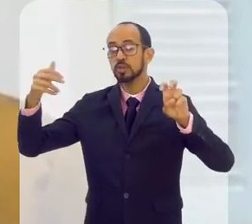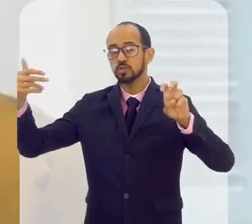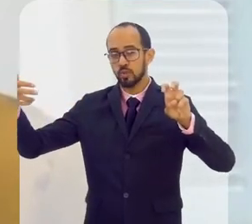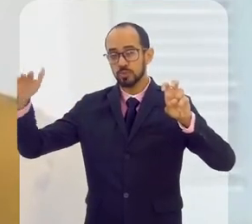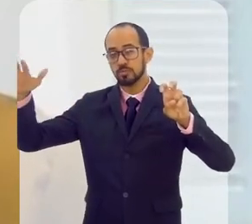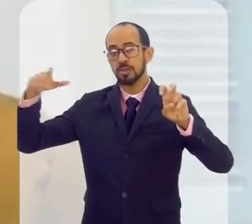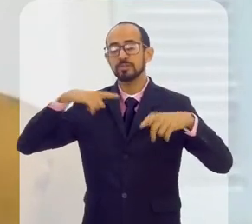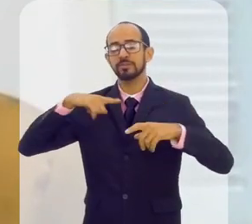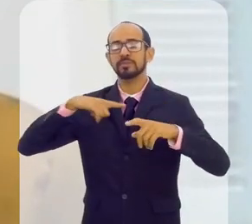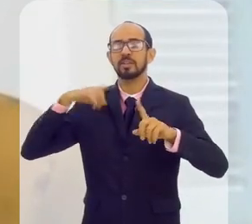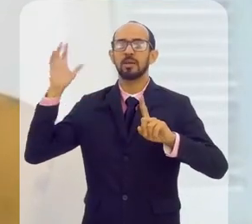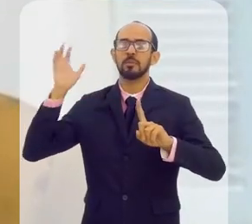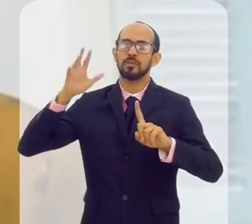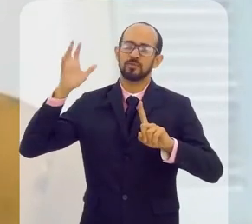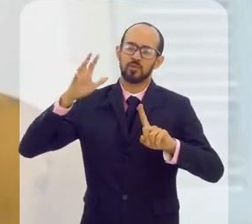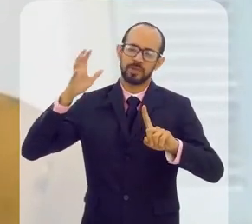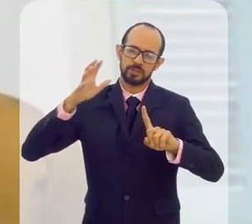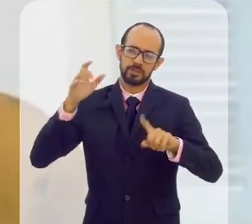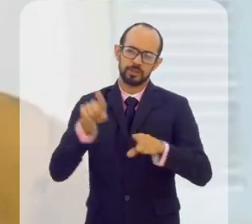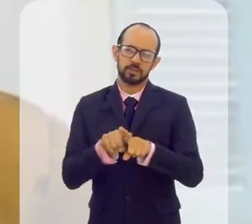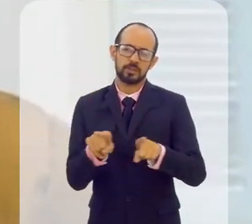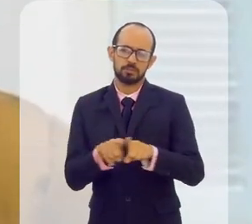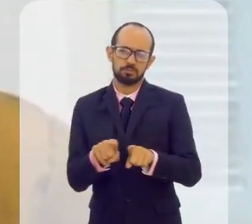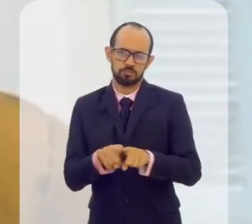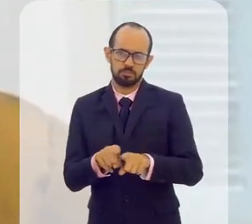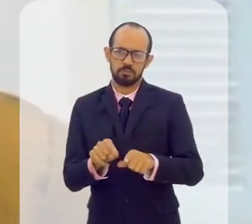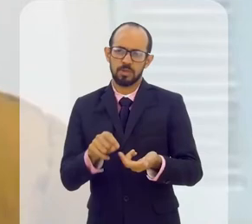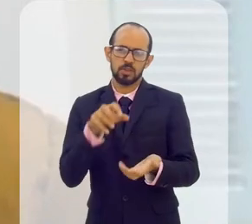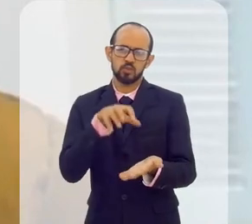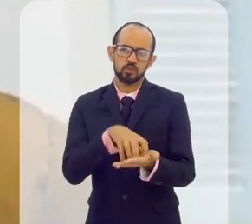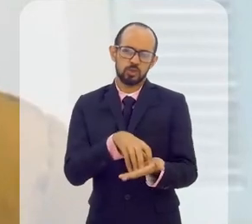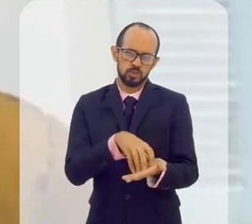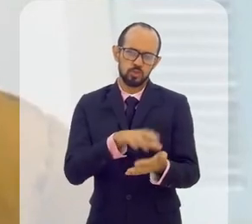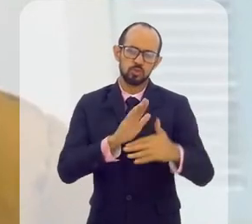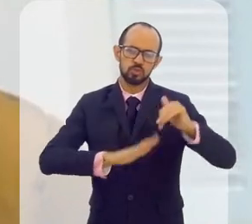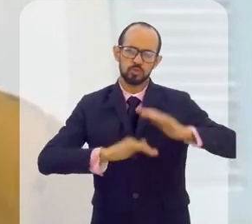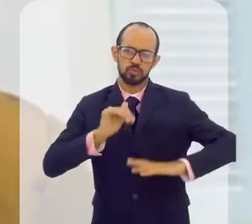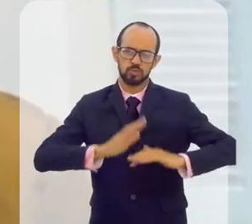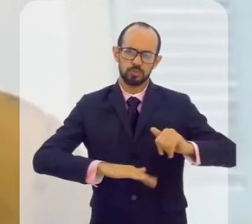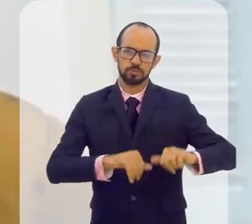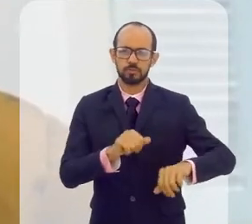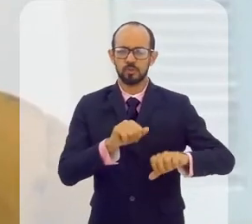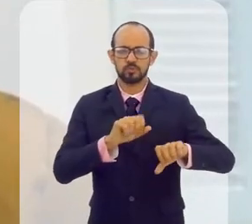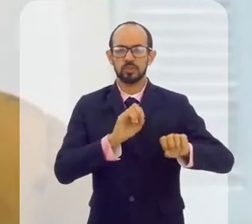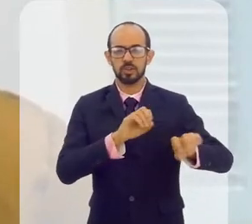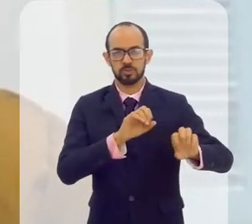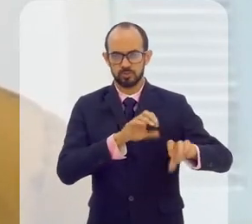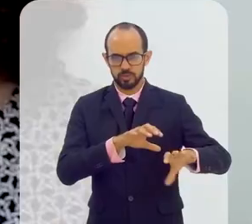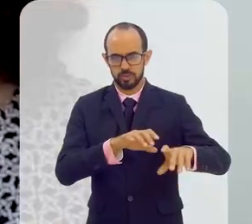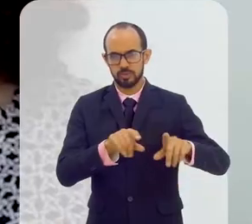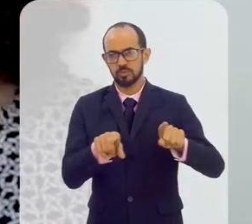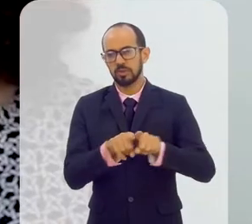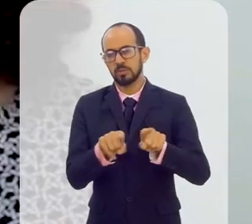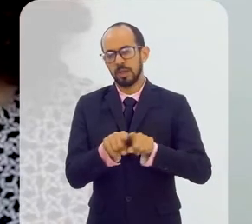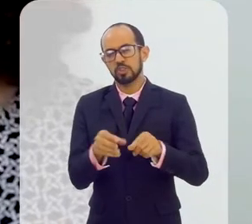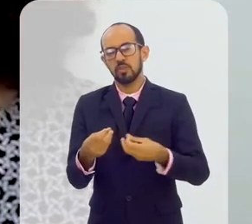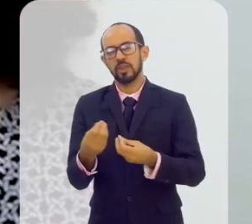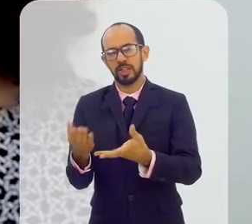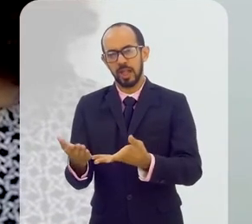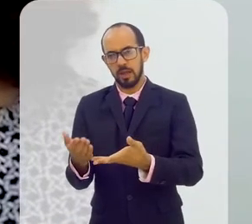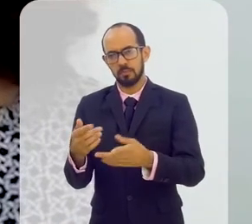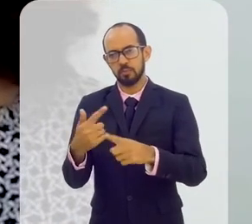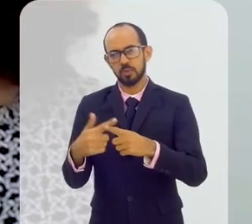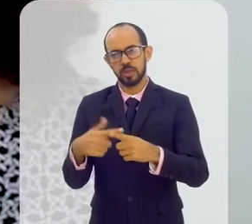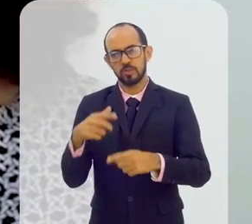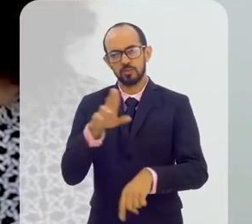correlatos, mas que indiretamente impactam a questão do setor educacional e também de acertar,